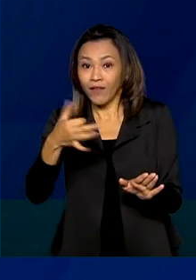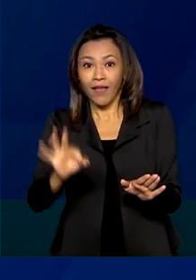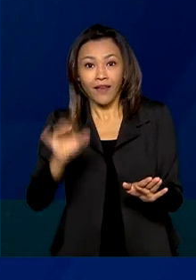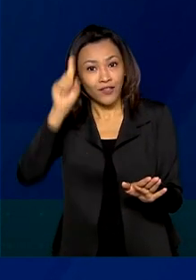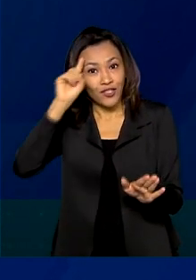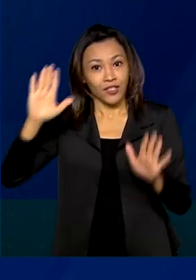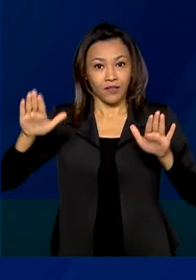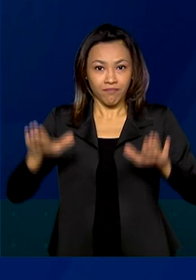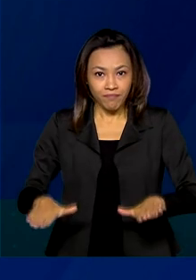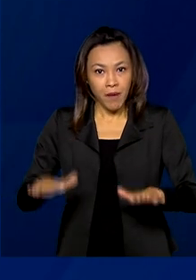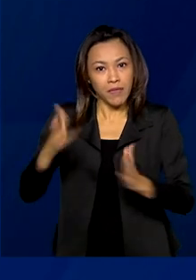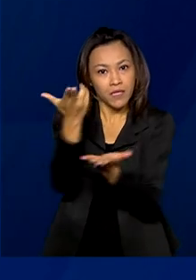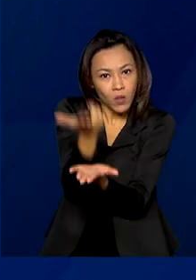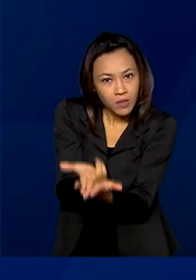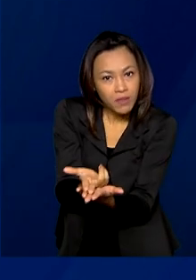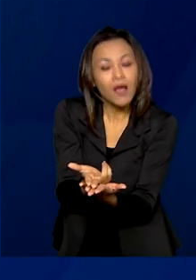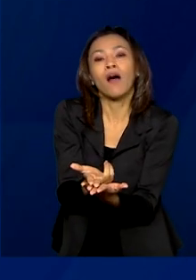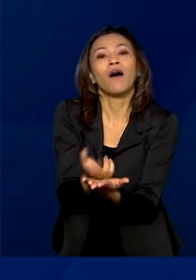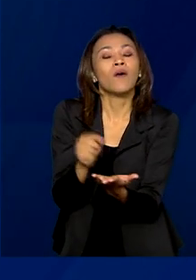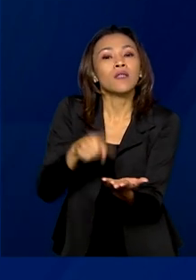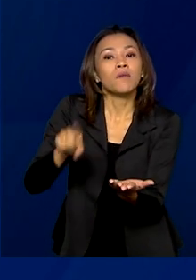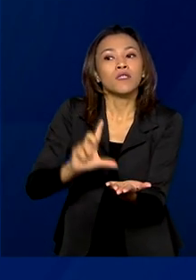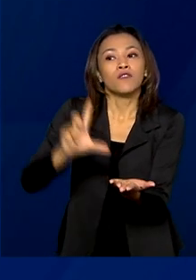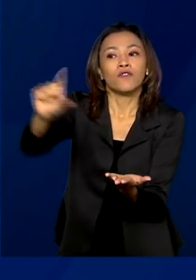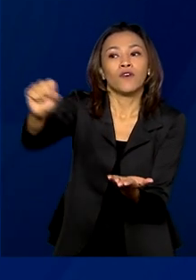Eles deixaram o hospital em menor tempo. lá.